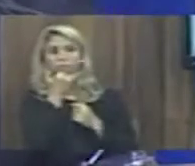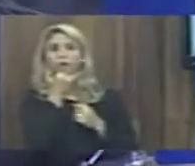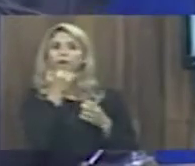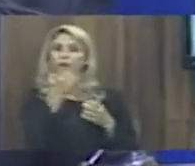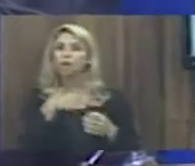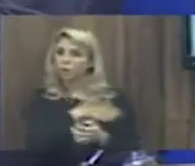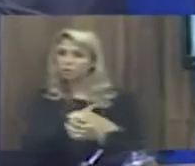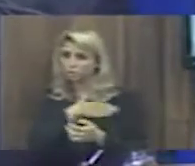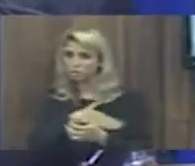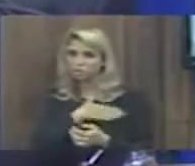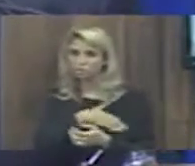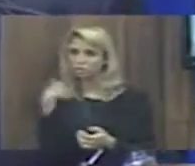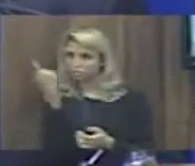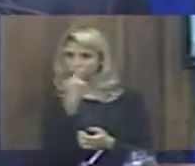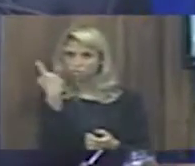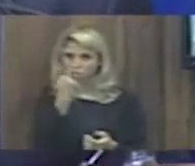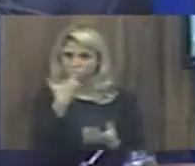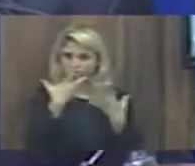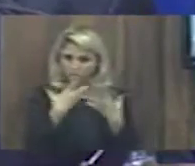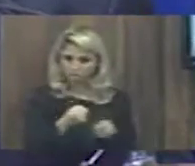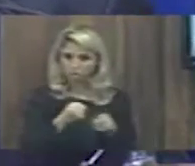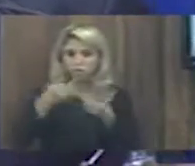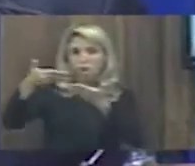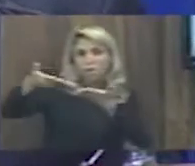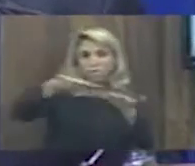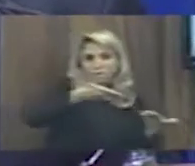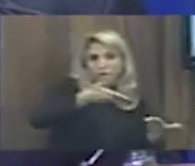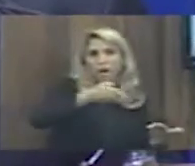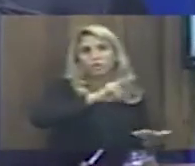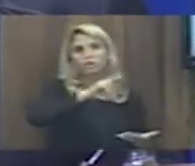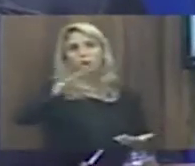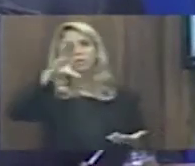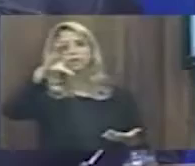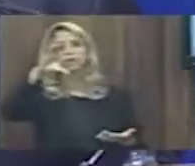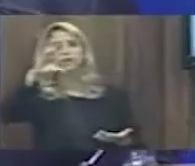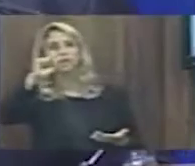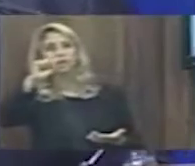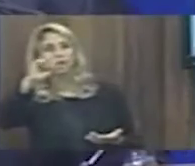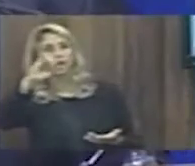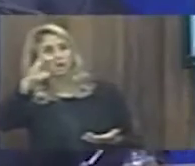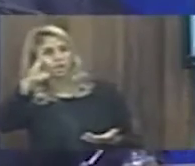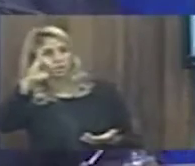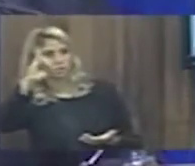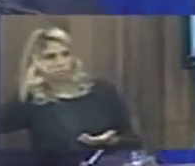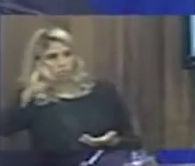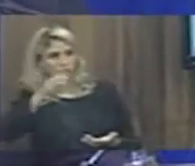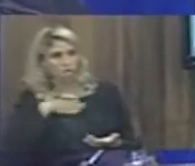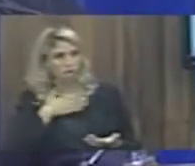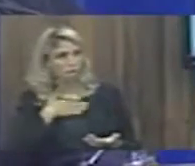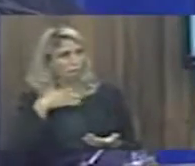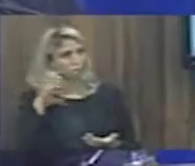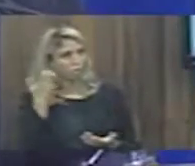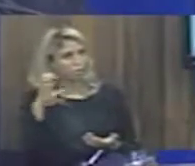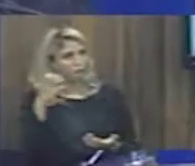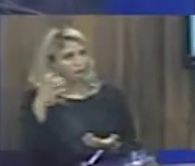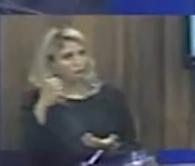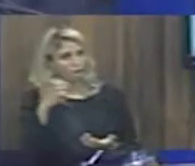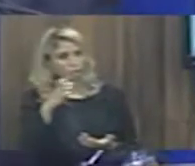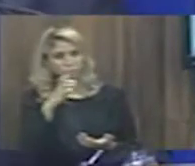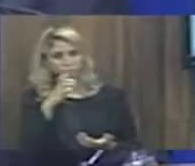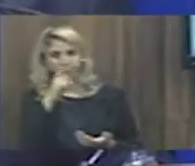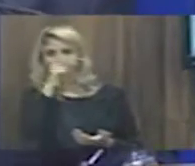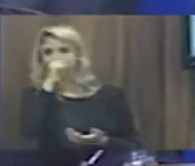que votem comigo, eu não vou julgar ele, tanto que estou tentando manter uma,